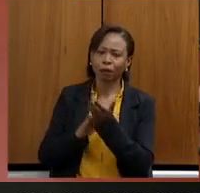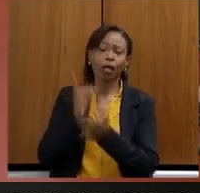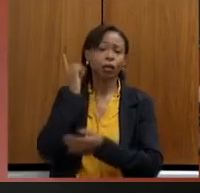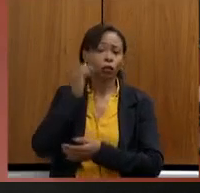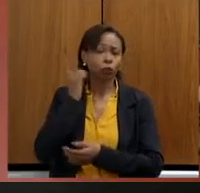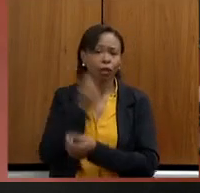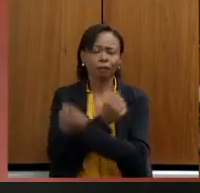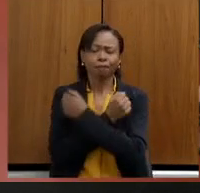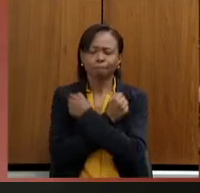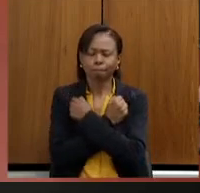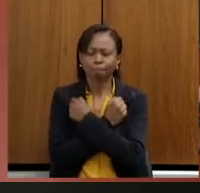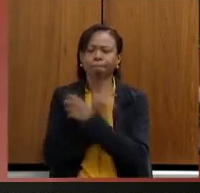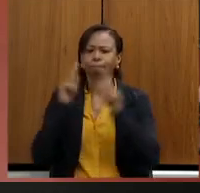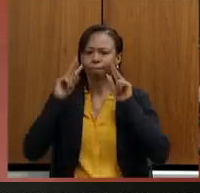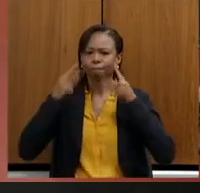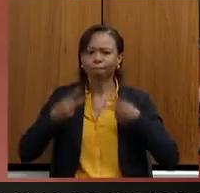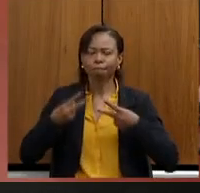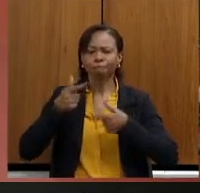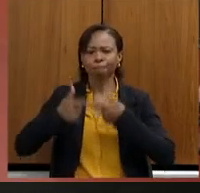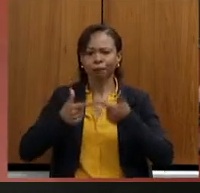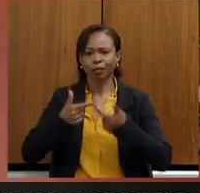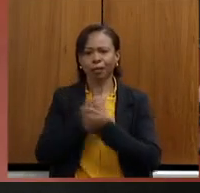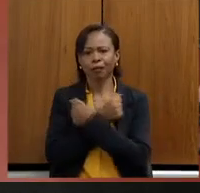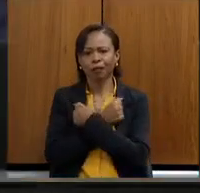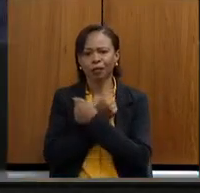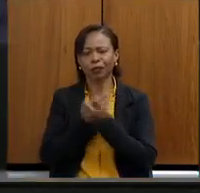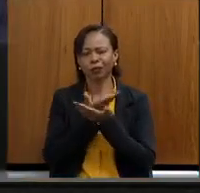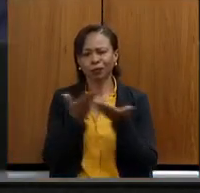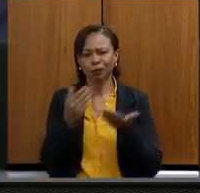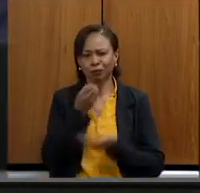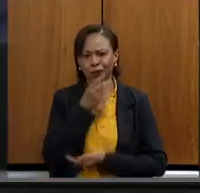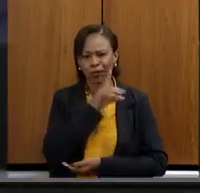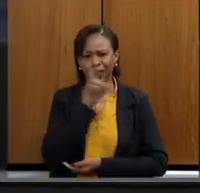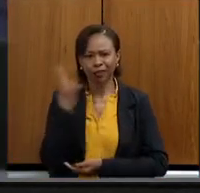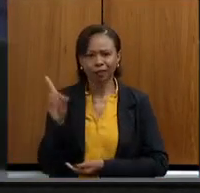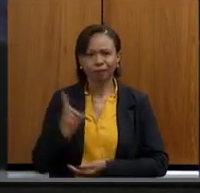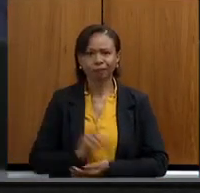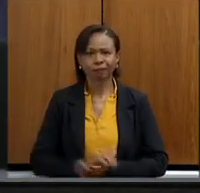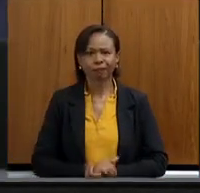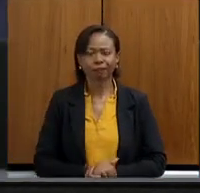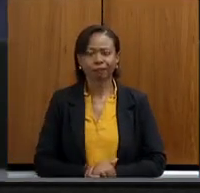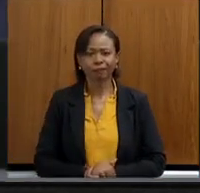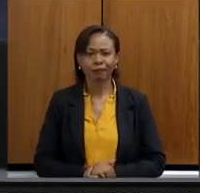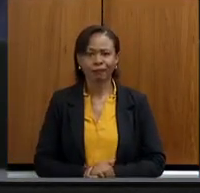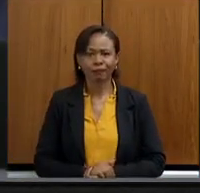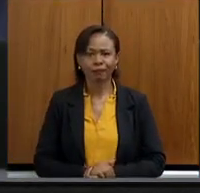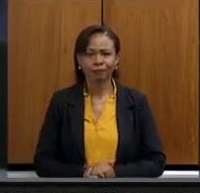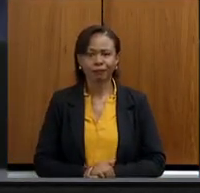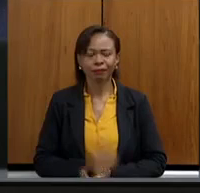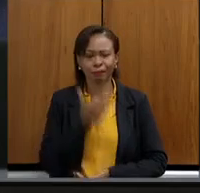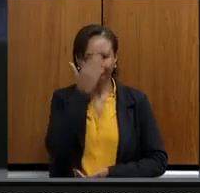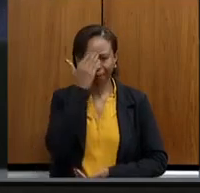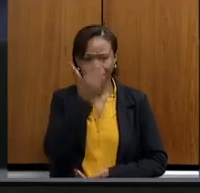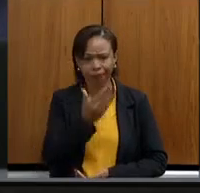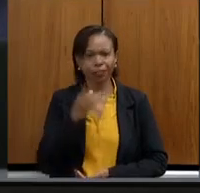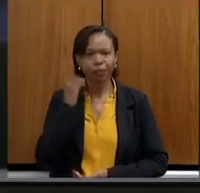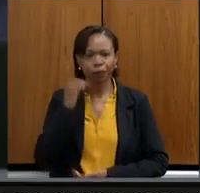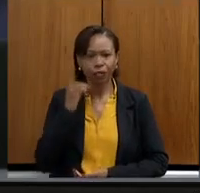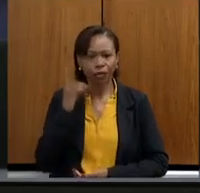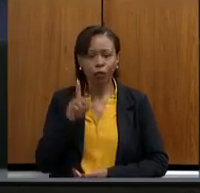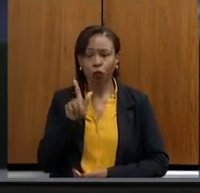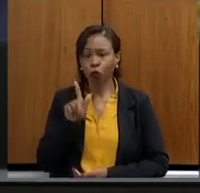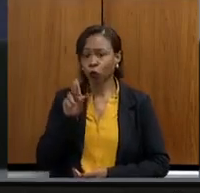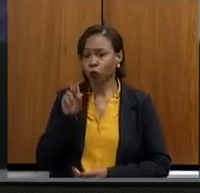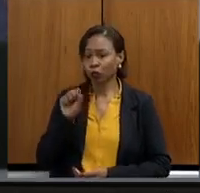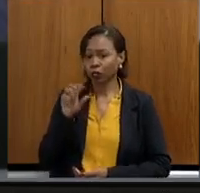também, o meu forte abraço, meu reconhecimento pelo trabalho. Um abraço a todos, bom dia. Muito obrigado, deputado Gustavo Valadares, deputado também tem